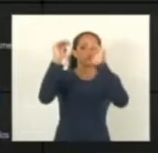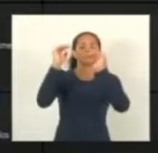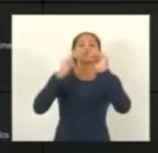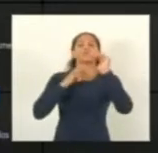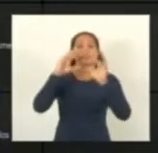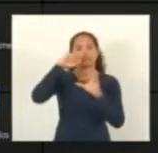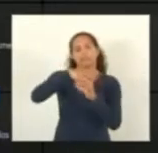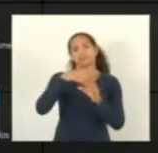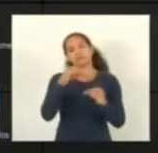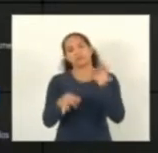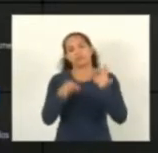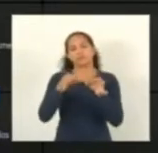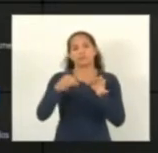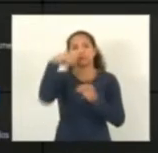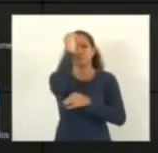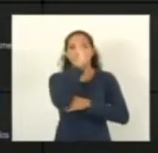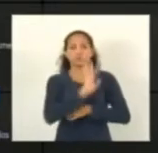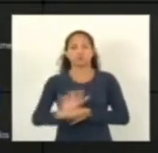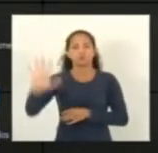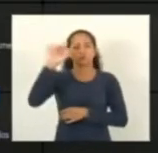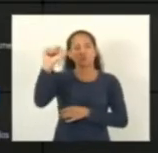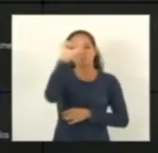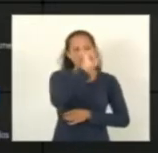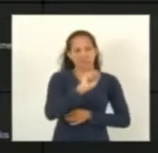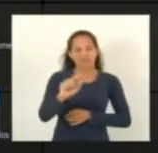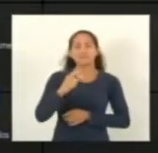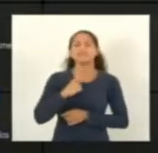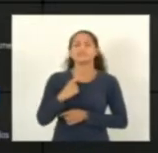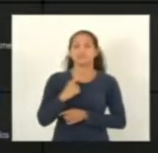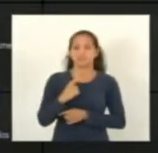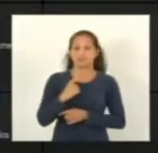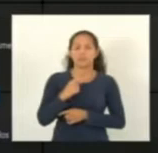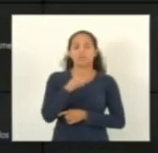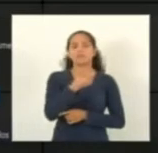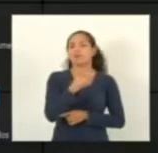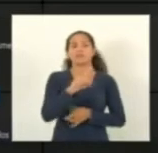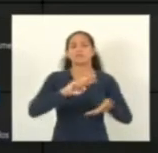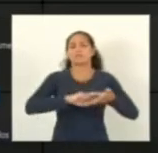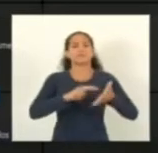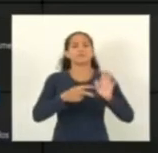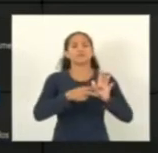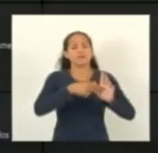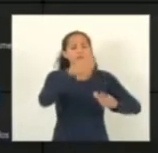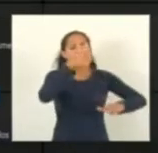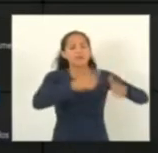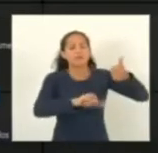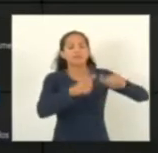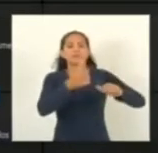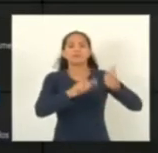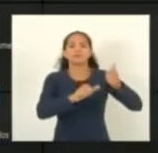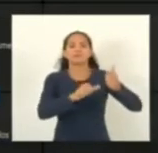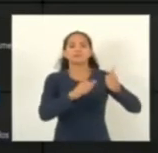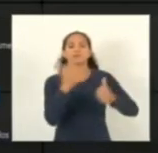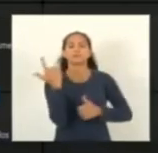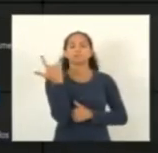no país, já dão ganho de causa para os